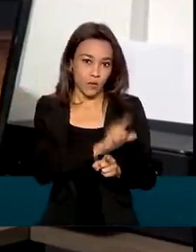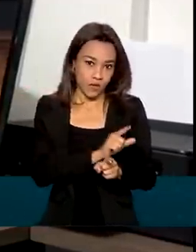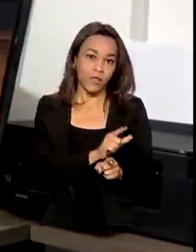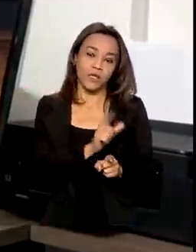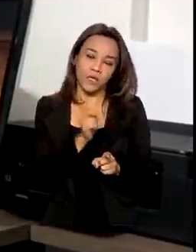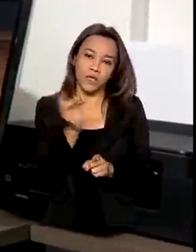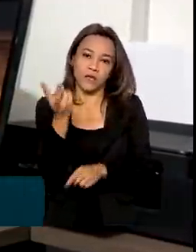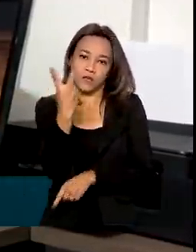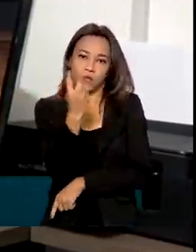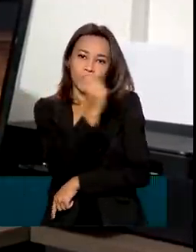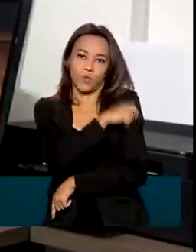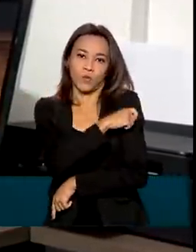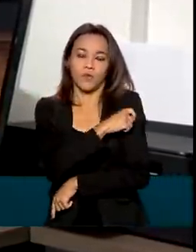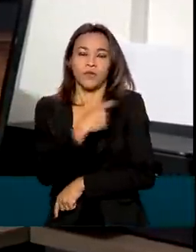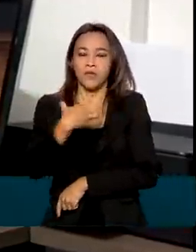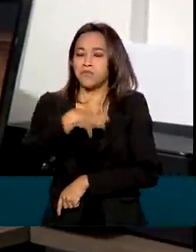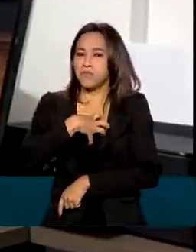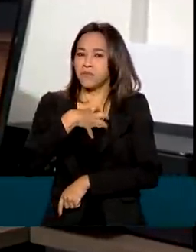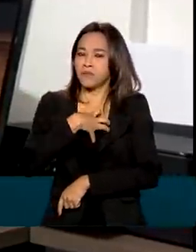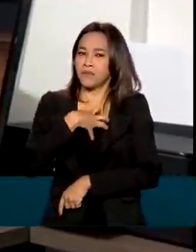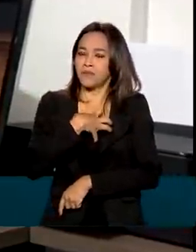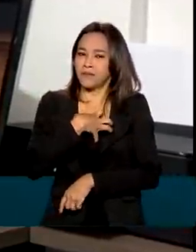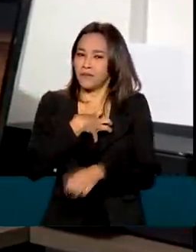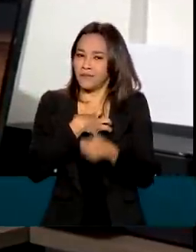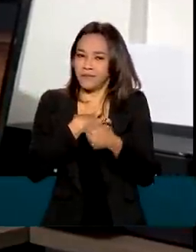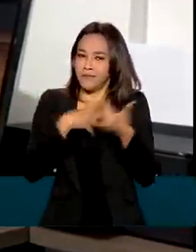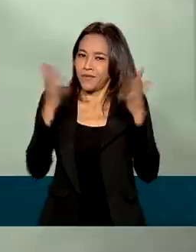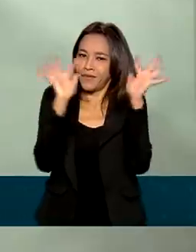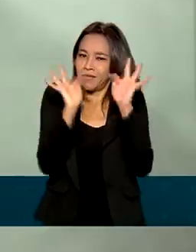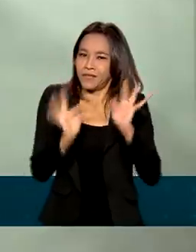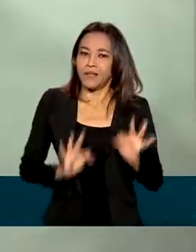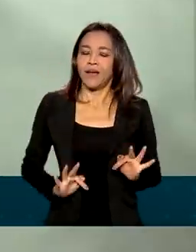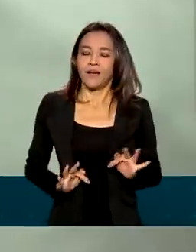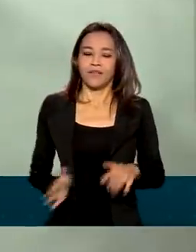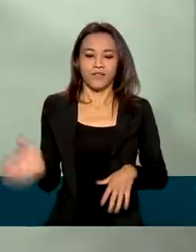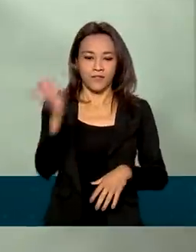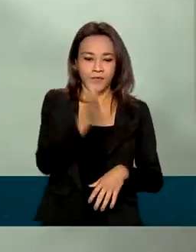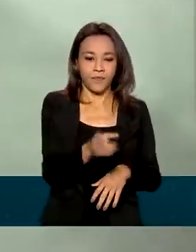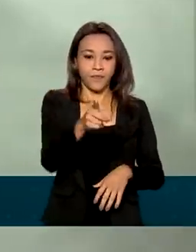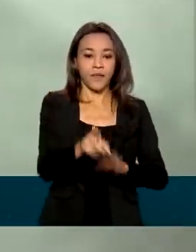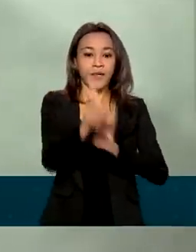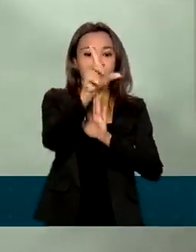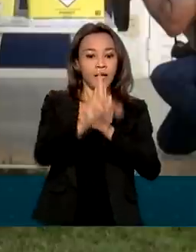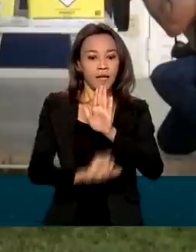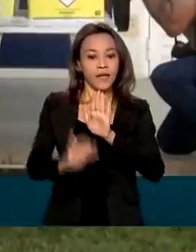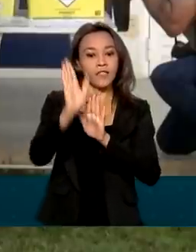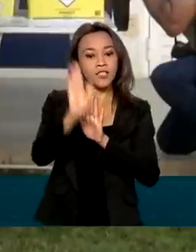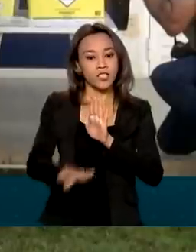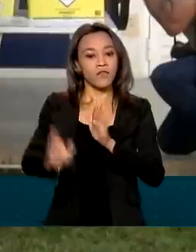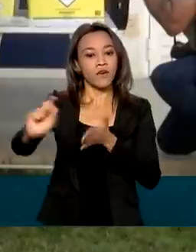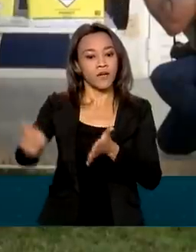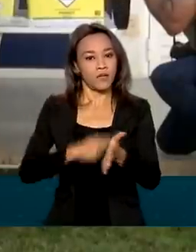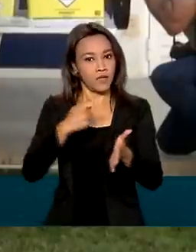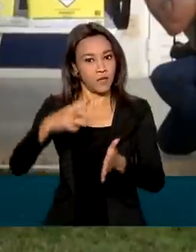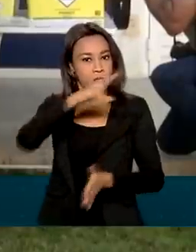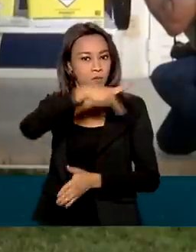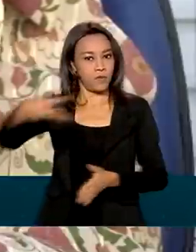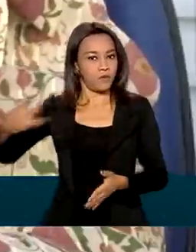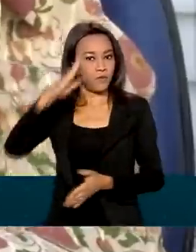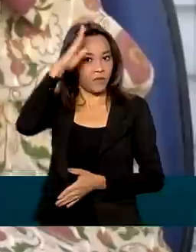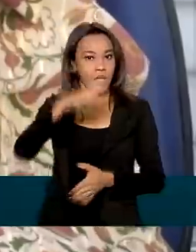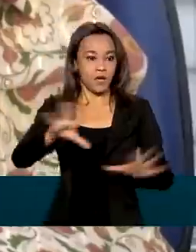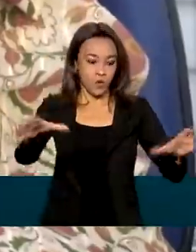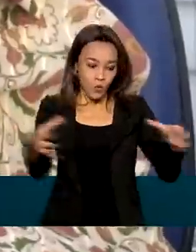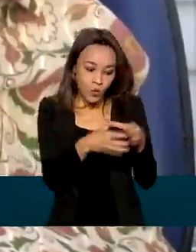doses e foi uma sensação de muita felicidade. Lei sancionada pelo presidente Jair Bolsonaro inclui